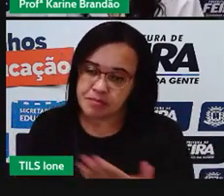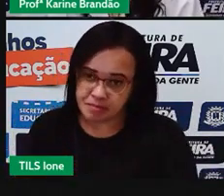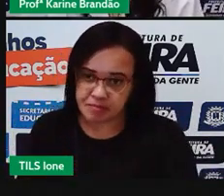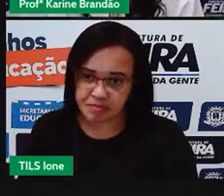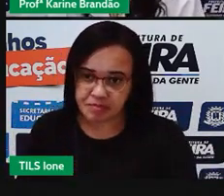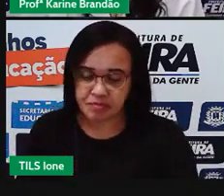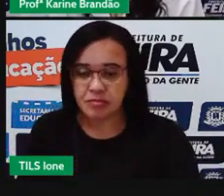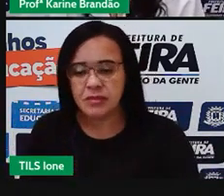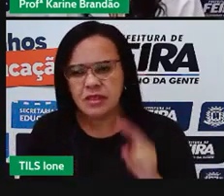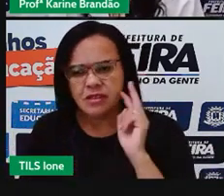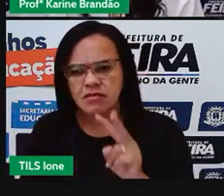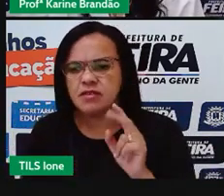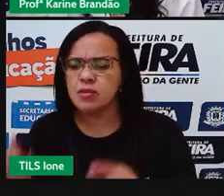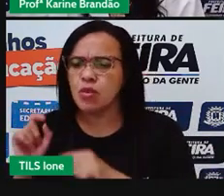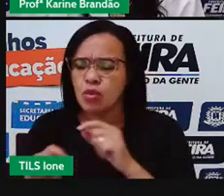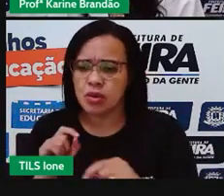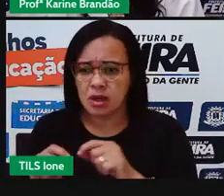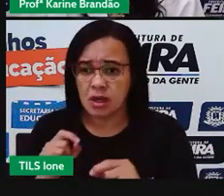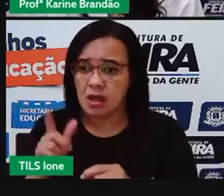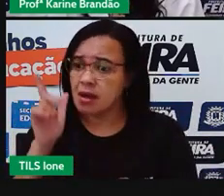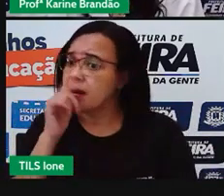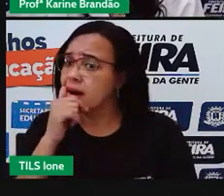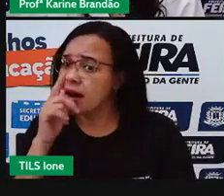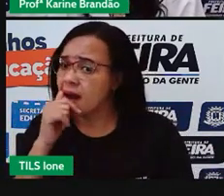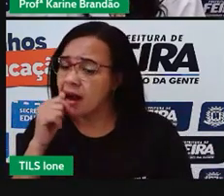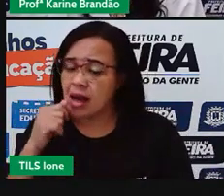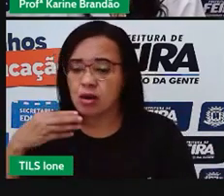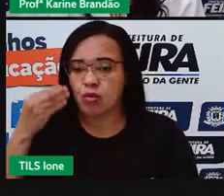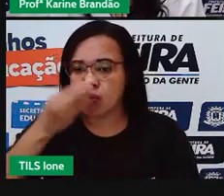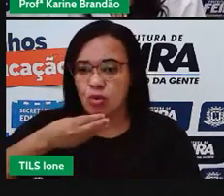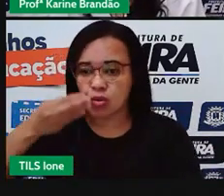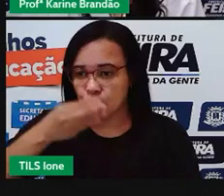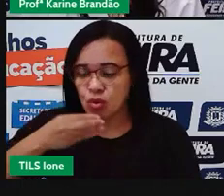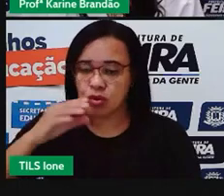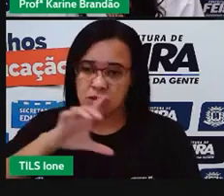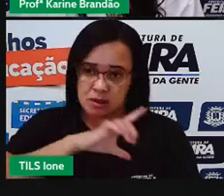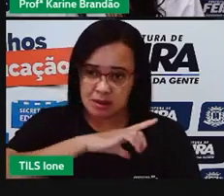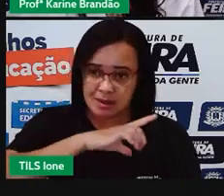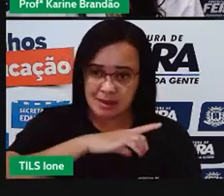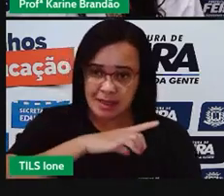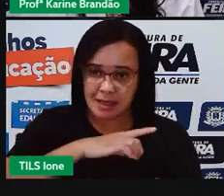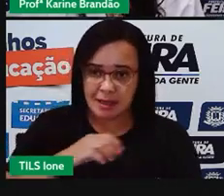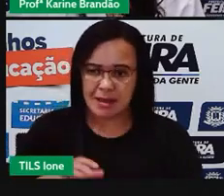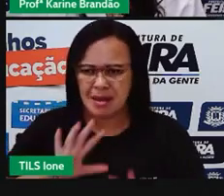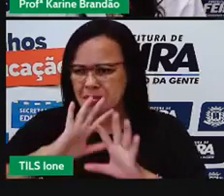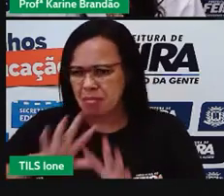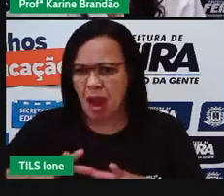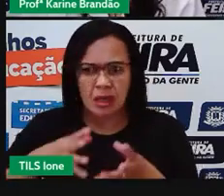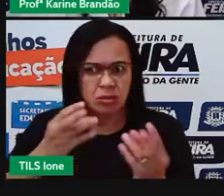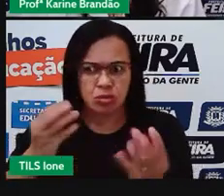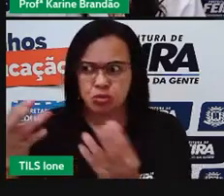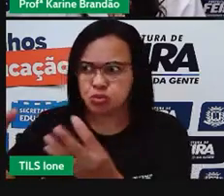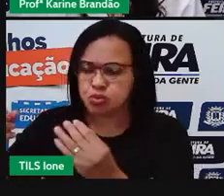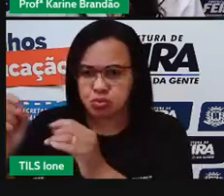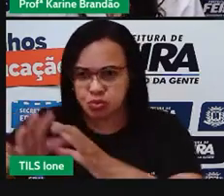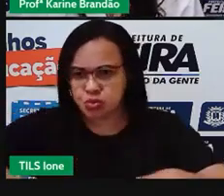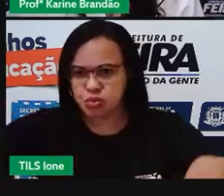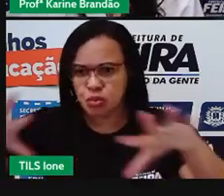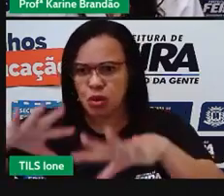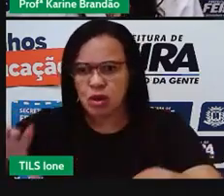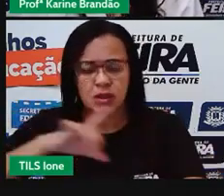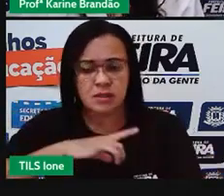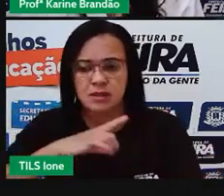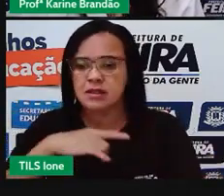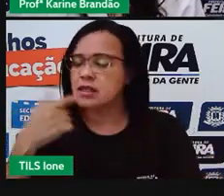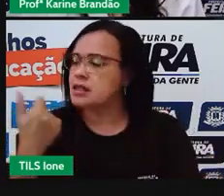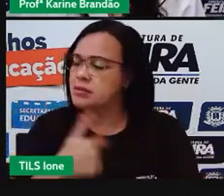que ela não é tão abundante assim, né? Nós só temos 2,5% de água doce no